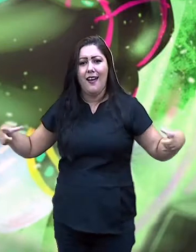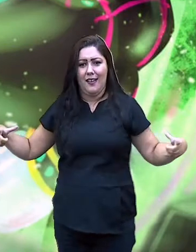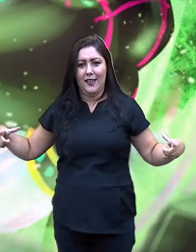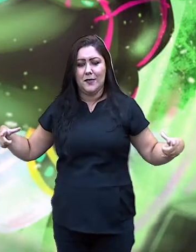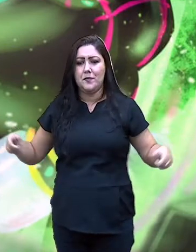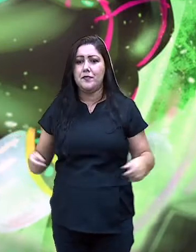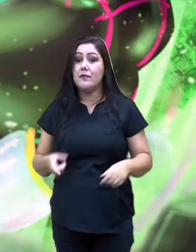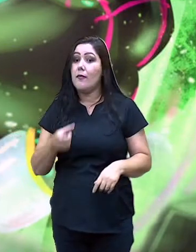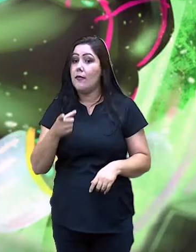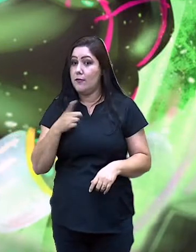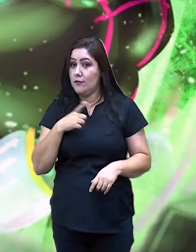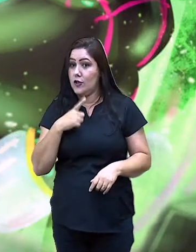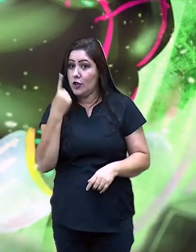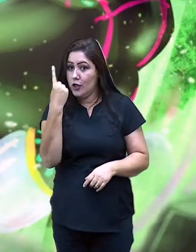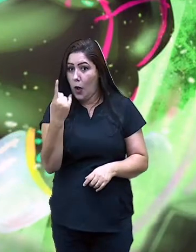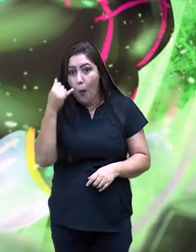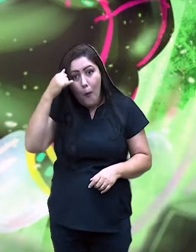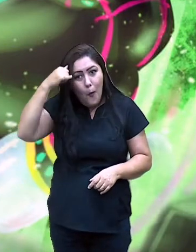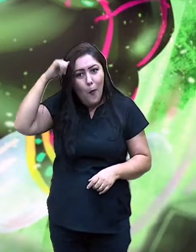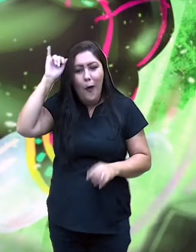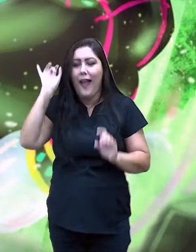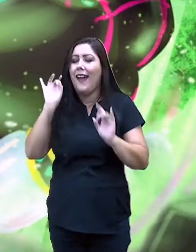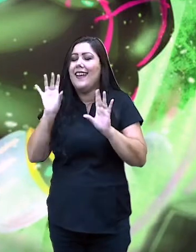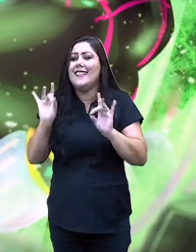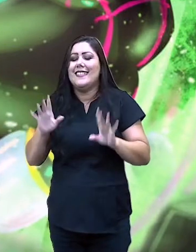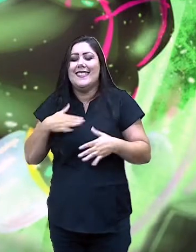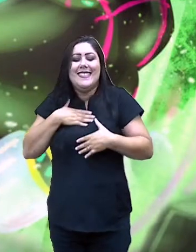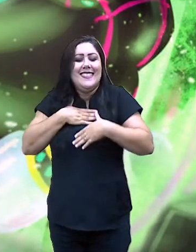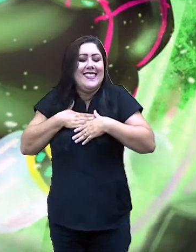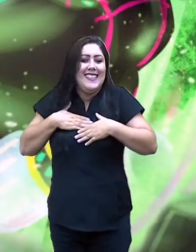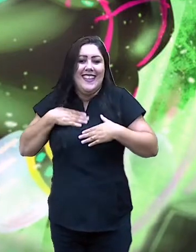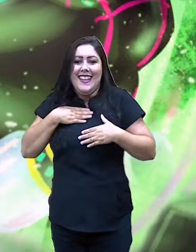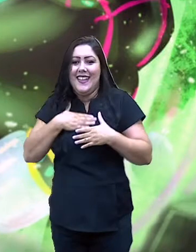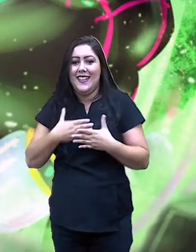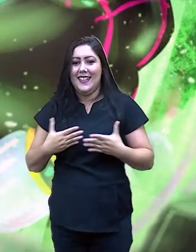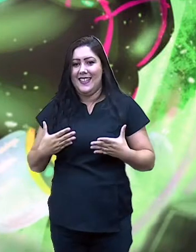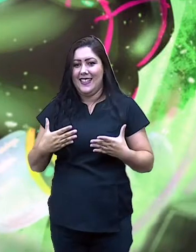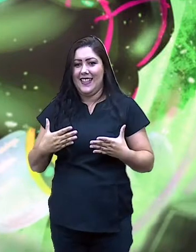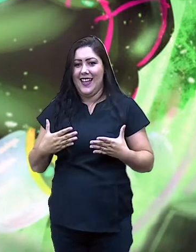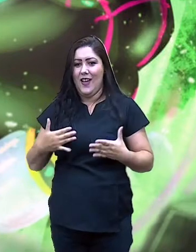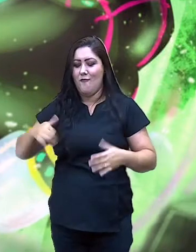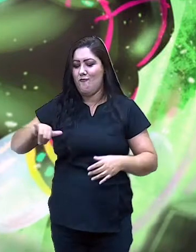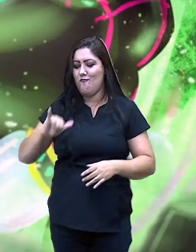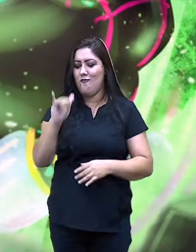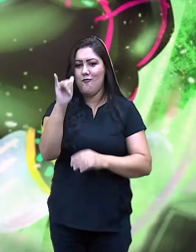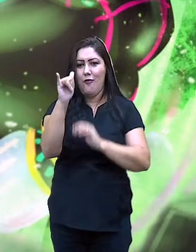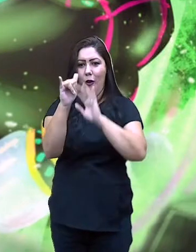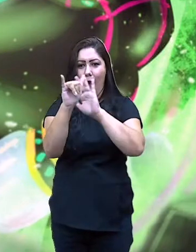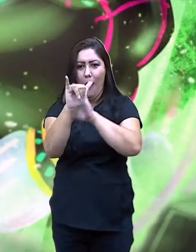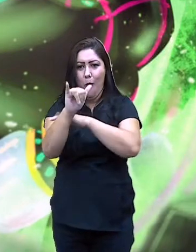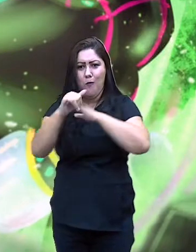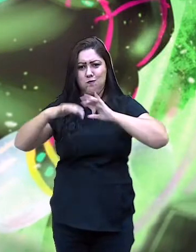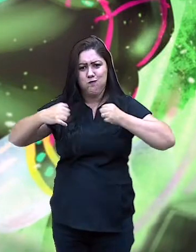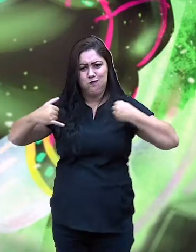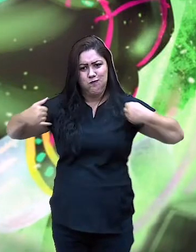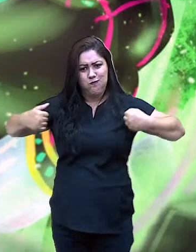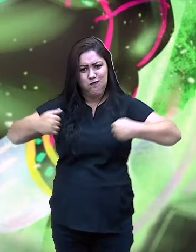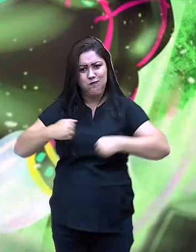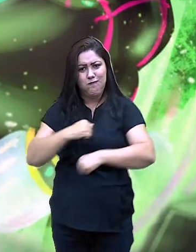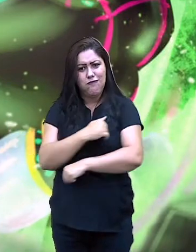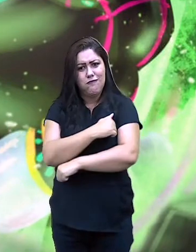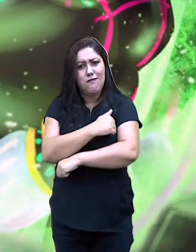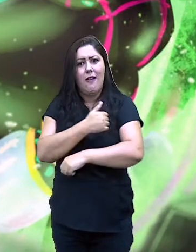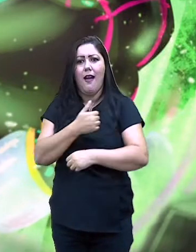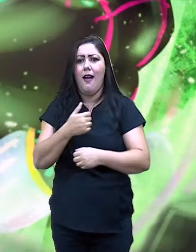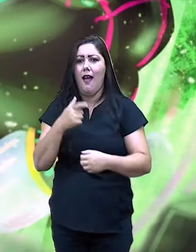muito. Esse boi era amarelo, grandão, dos chifres bem afiados, bem pontiagudos